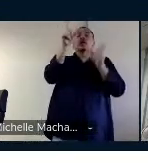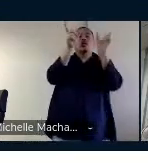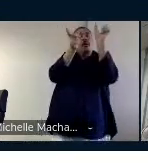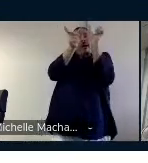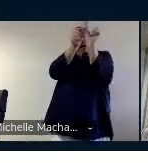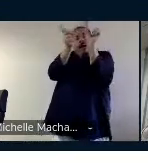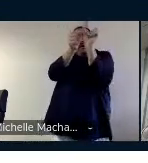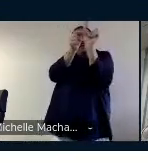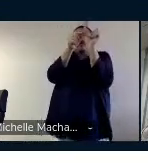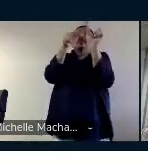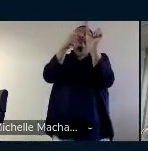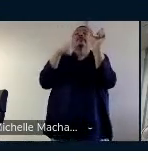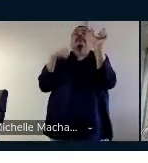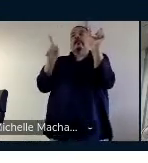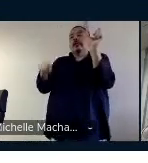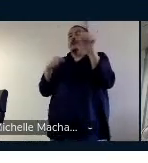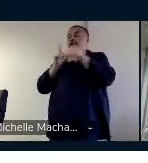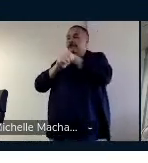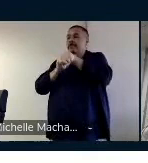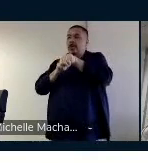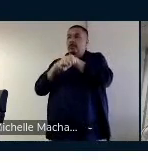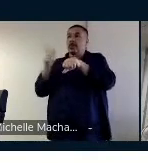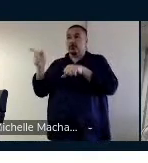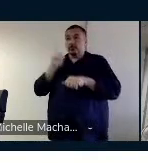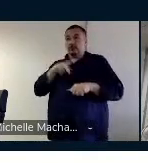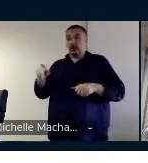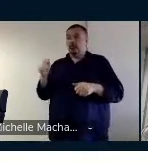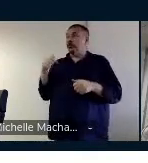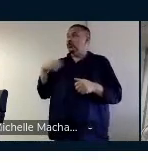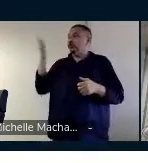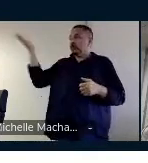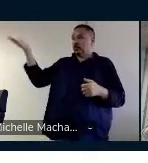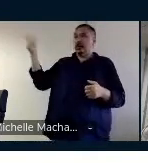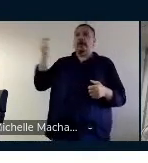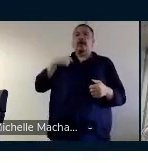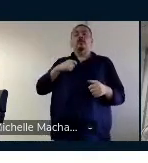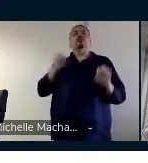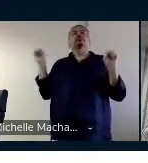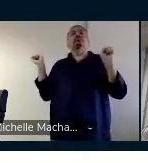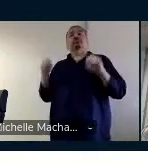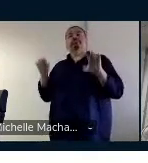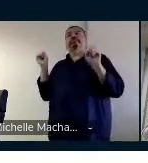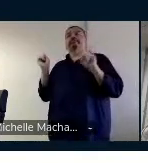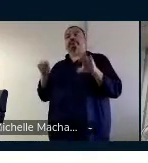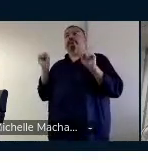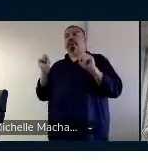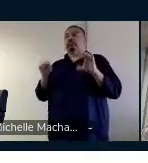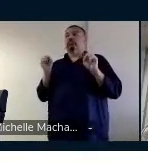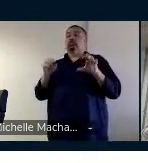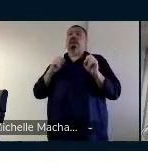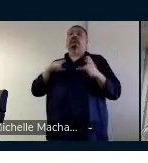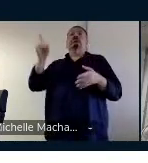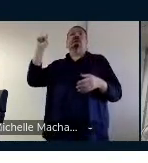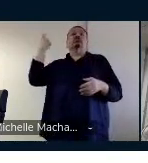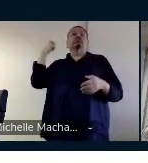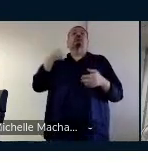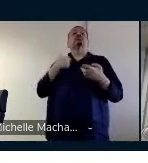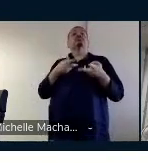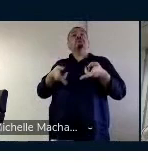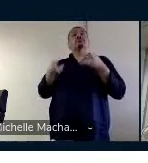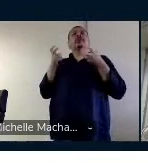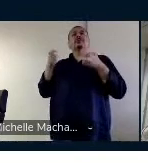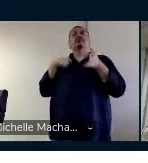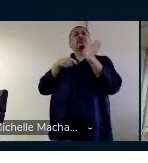interação na aula, em que a professora, no caso, eu estava regendo, tinha perguntado para os